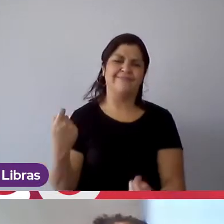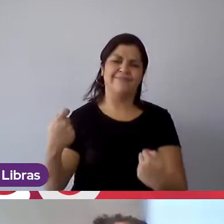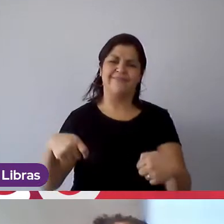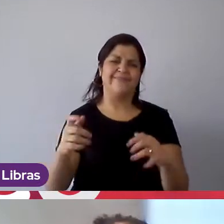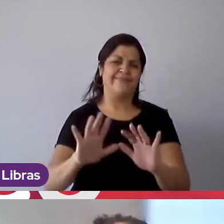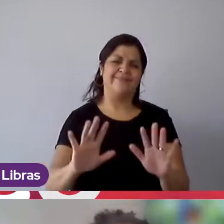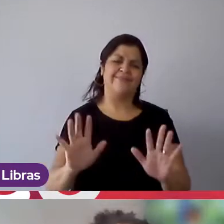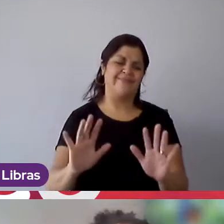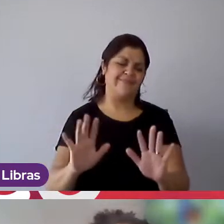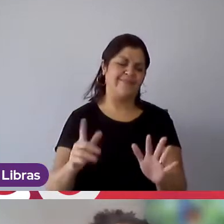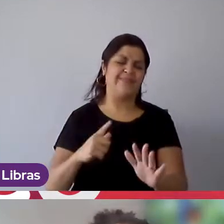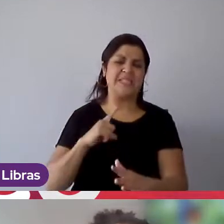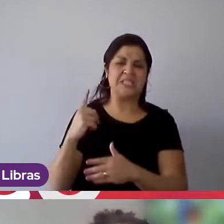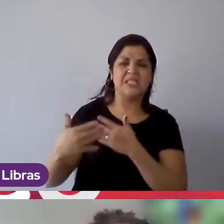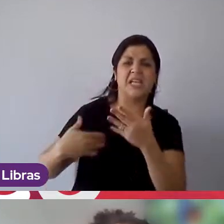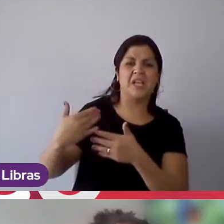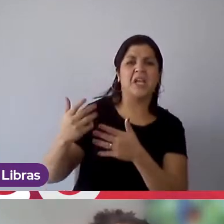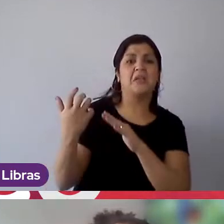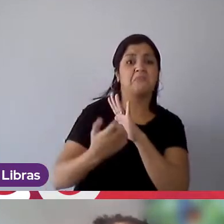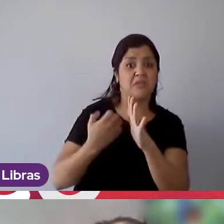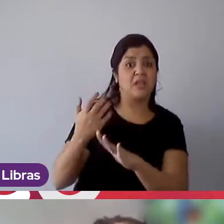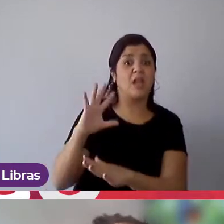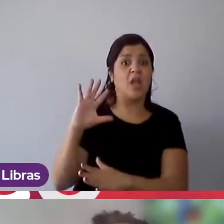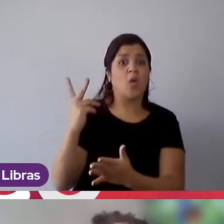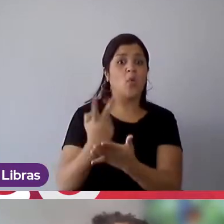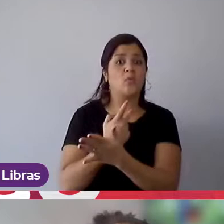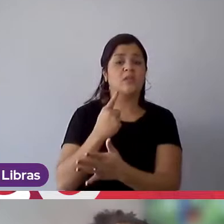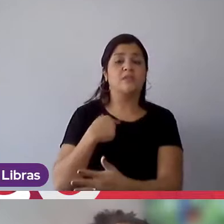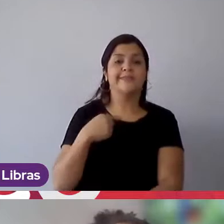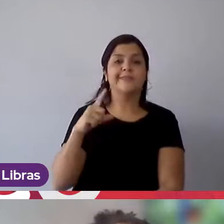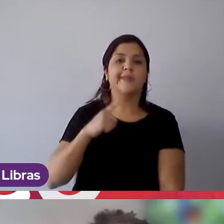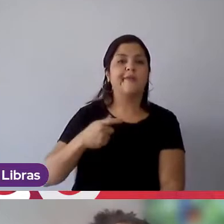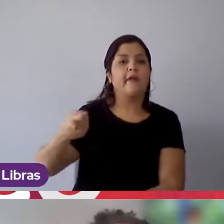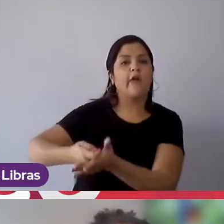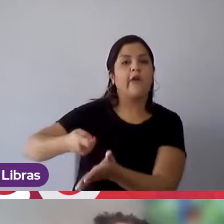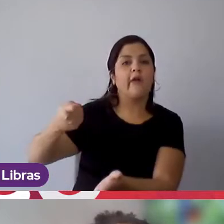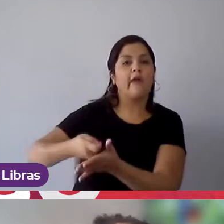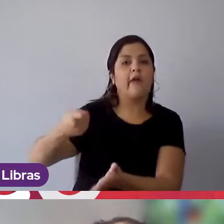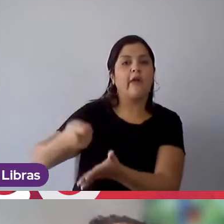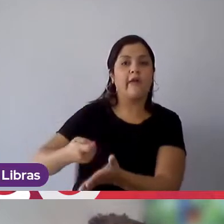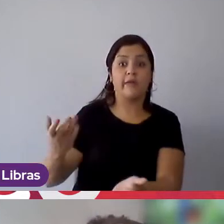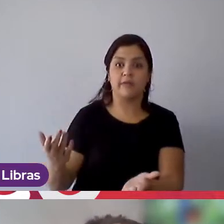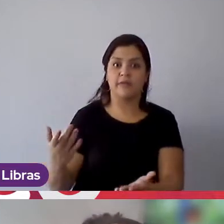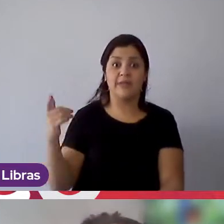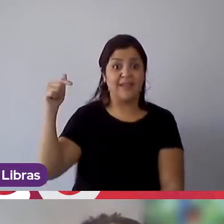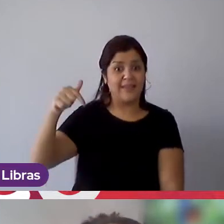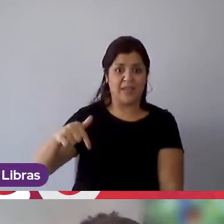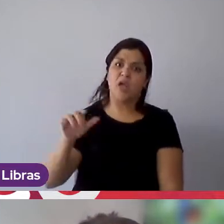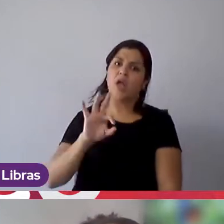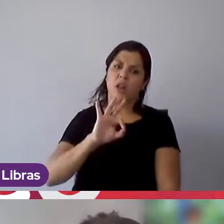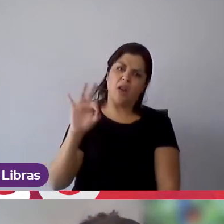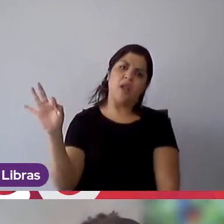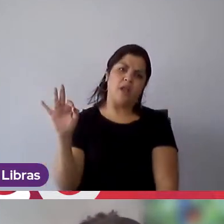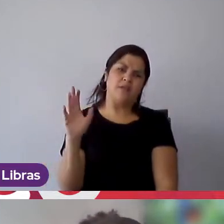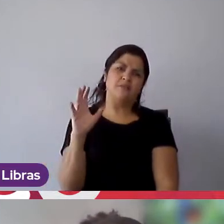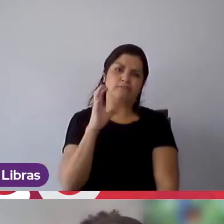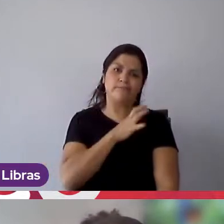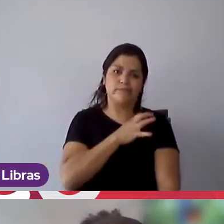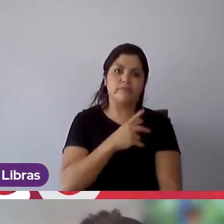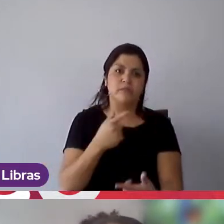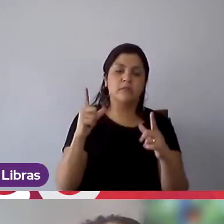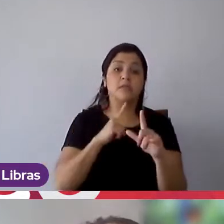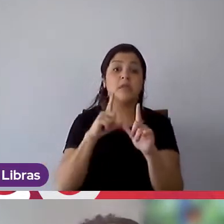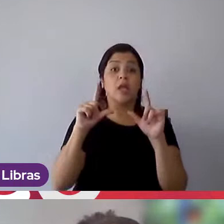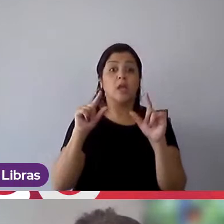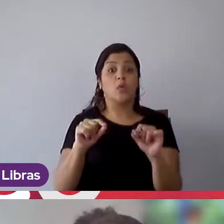muitas empresas, acontece de você, tipo, sempre ter uma cobrança excessiva. Aqui, óbvio que você tem aquela cobrança porque